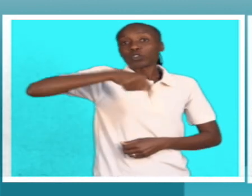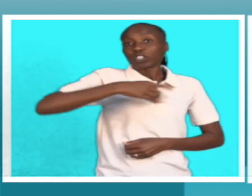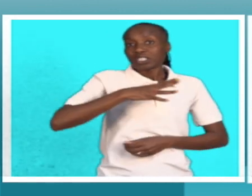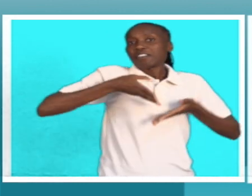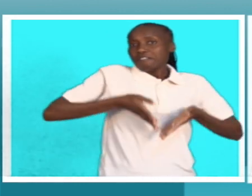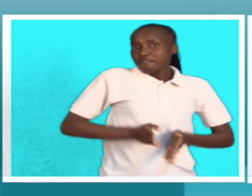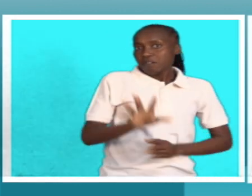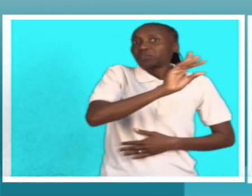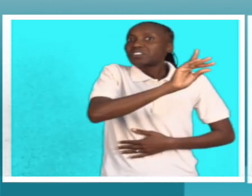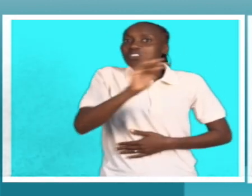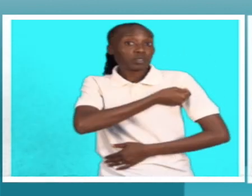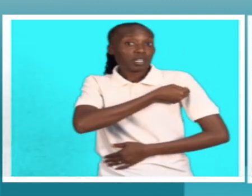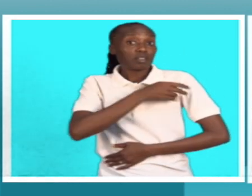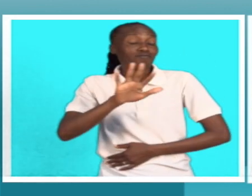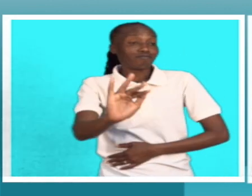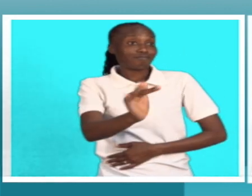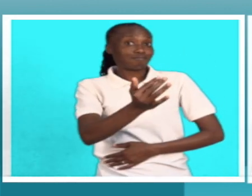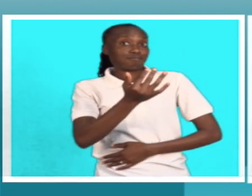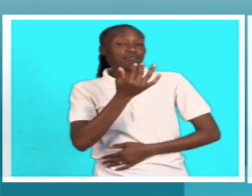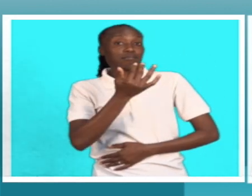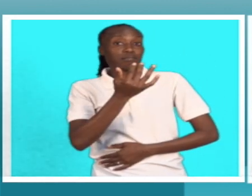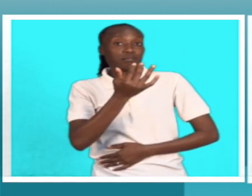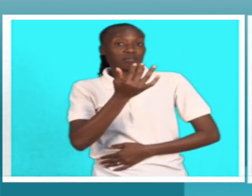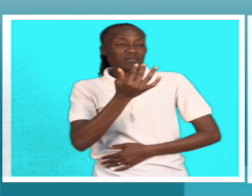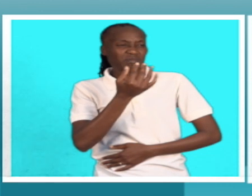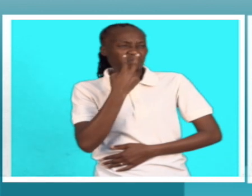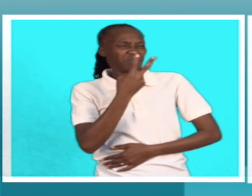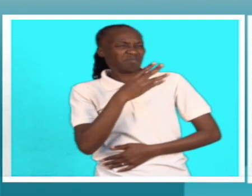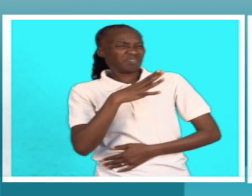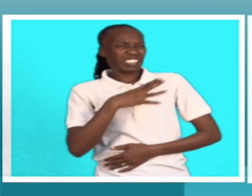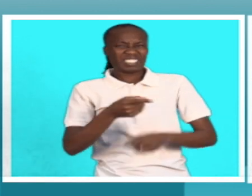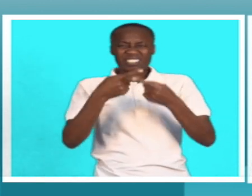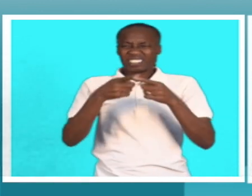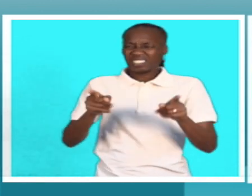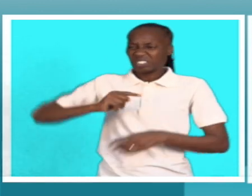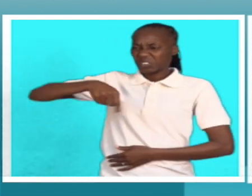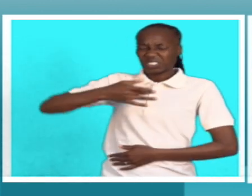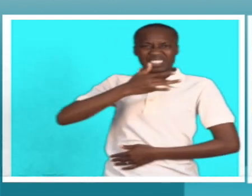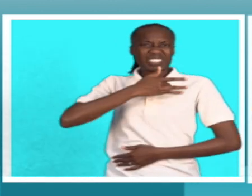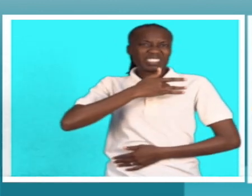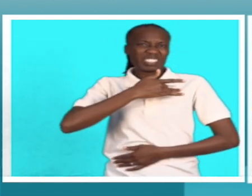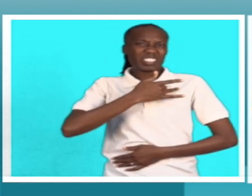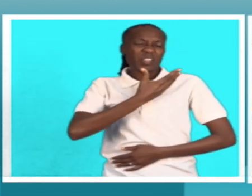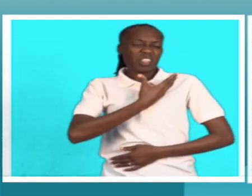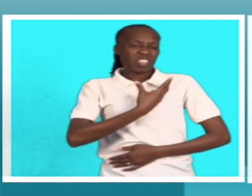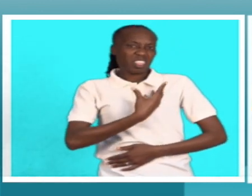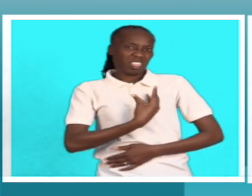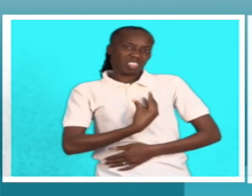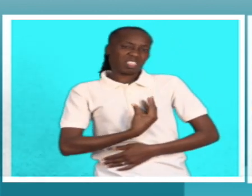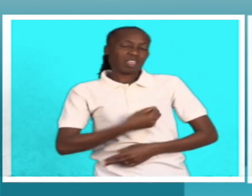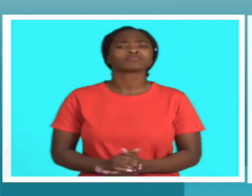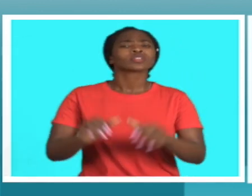temos fontes de renda. Nos hospitais nos olham de um jeito diferenciado e nos sentimos